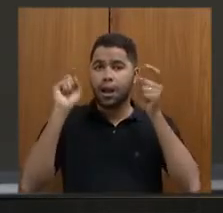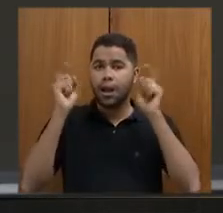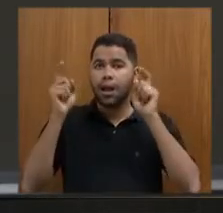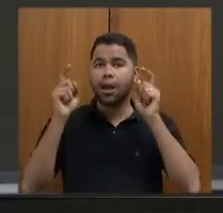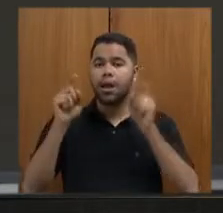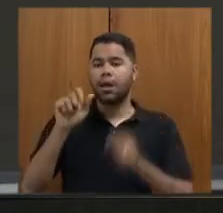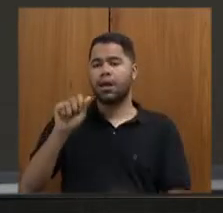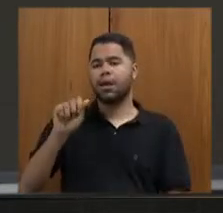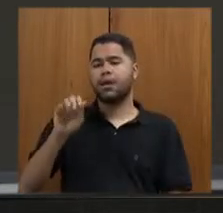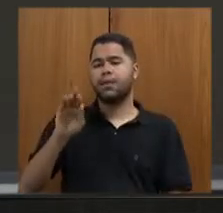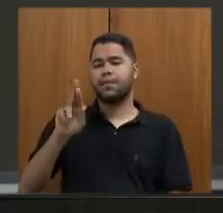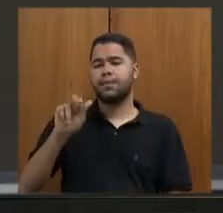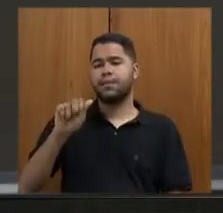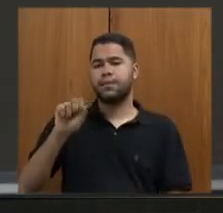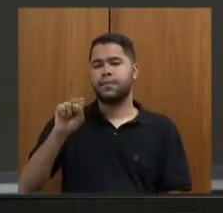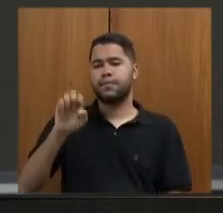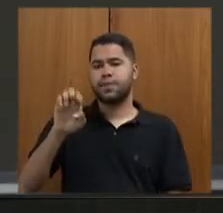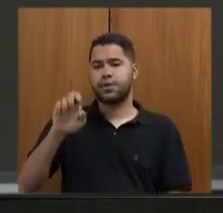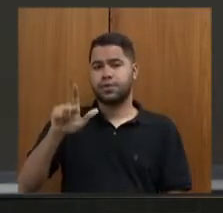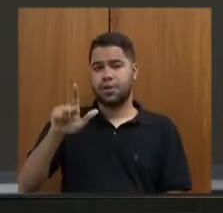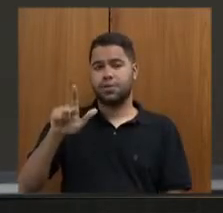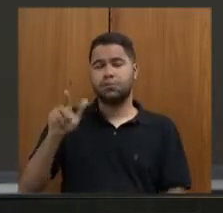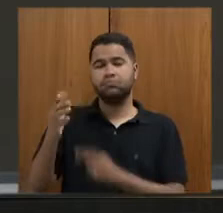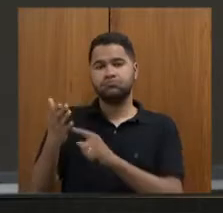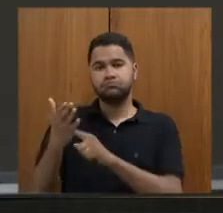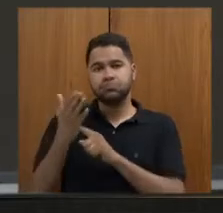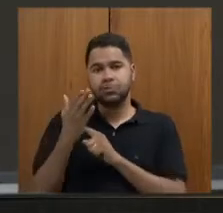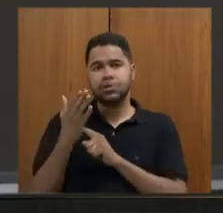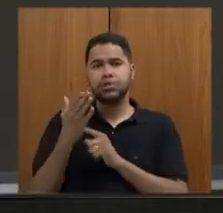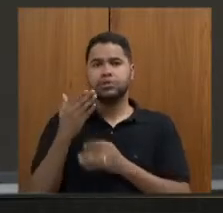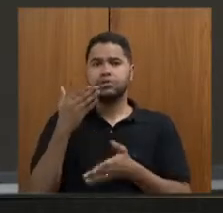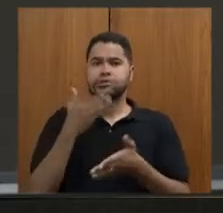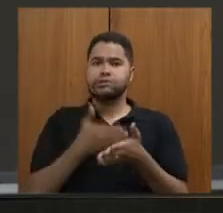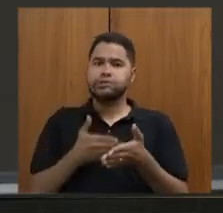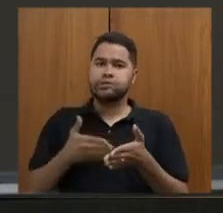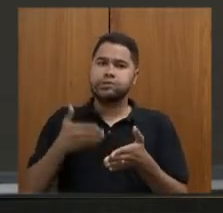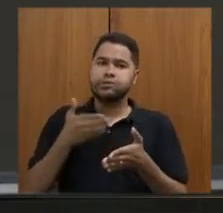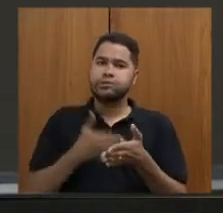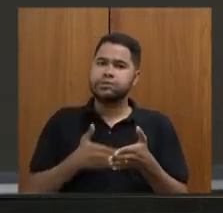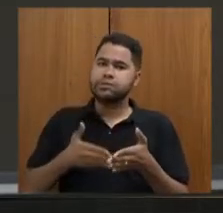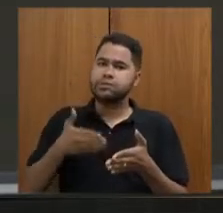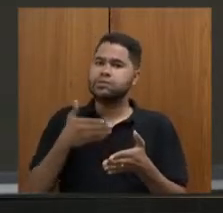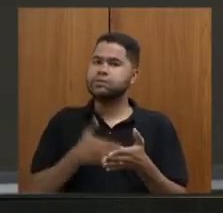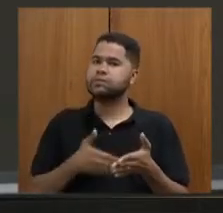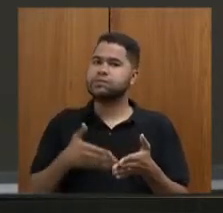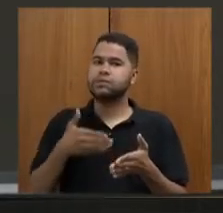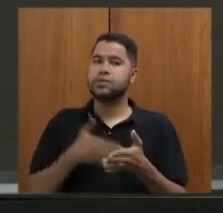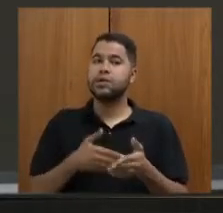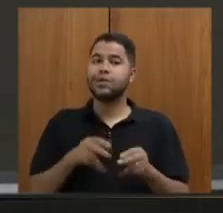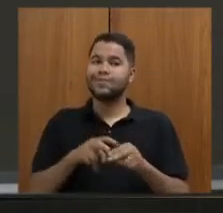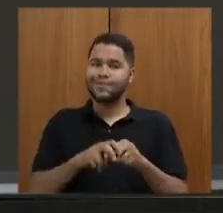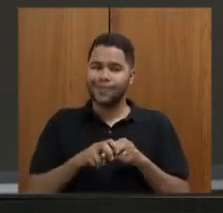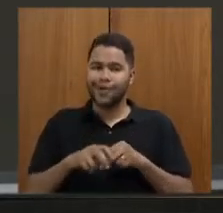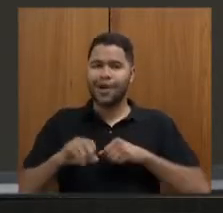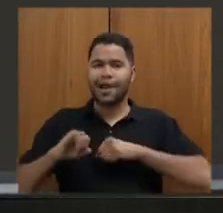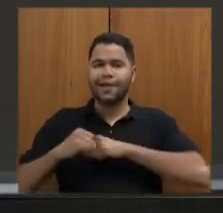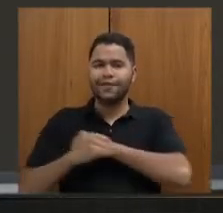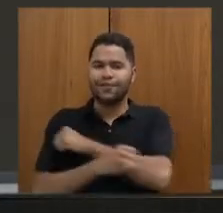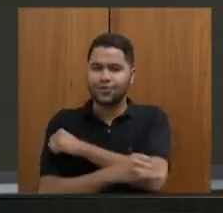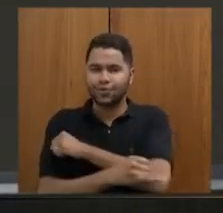Abrazel, que me relatou uma certa dificuldade que eles possuem em razão de infraestrutura de